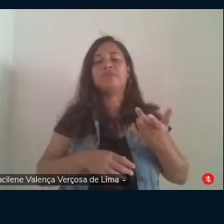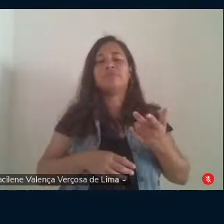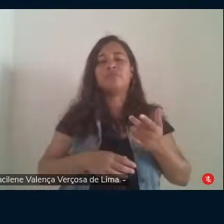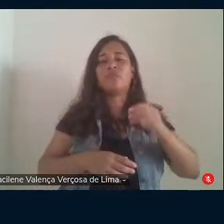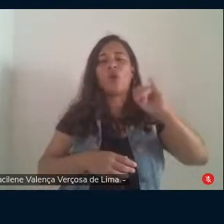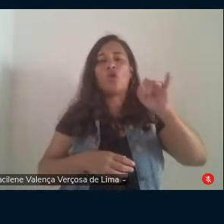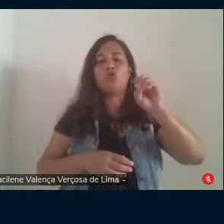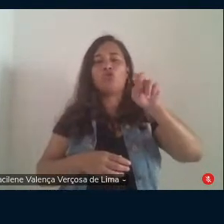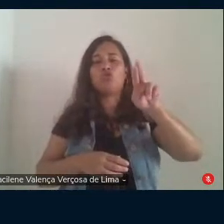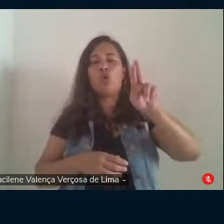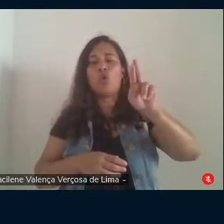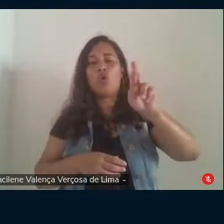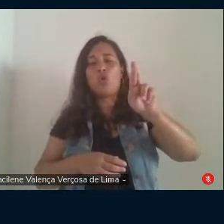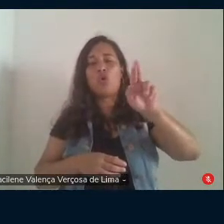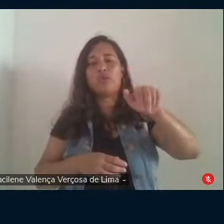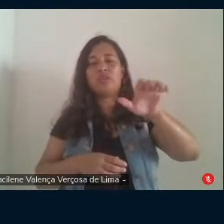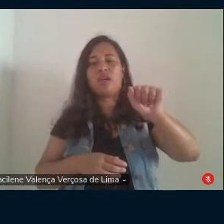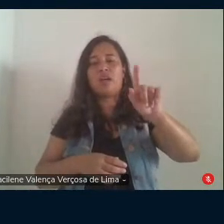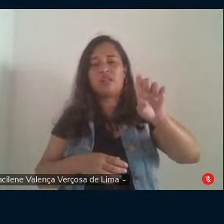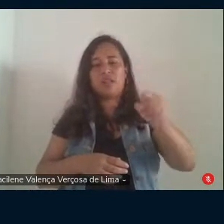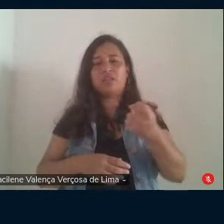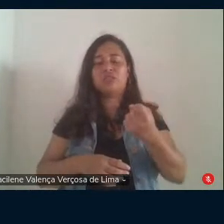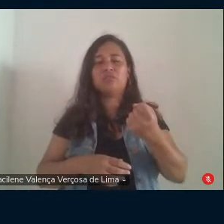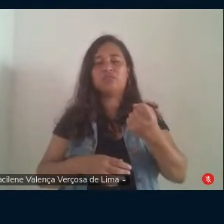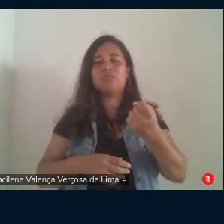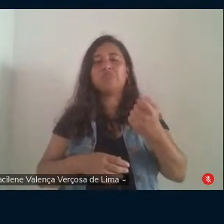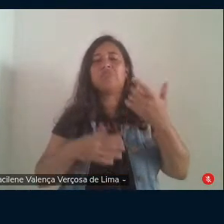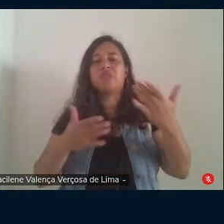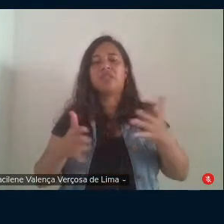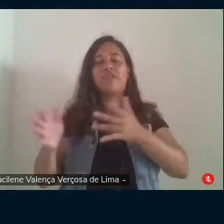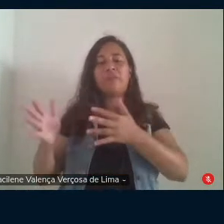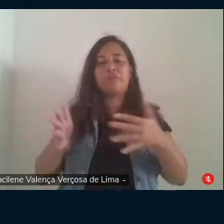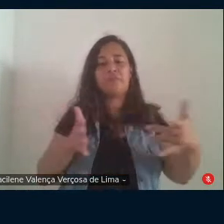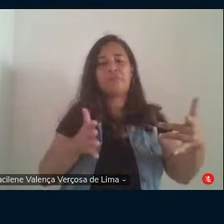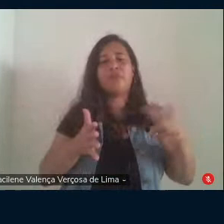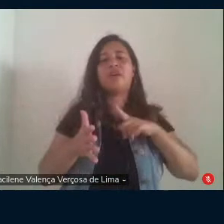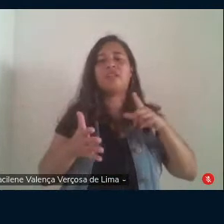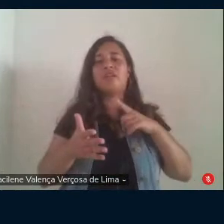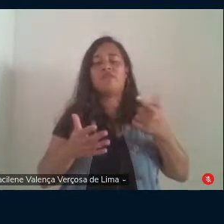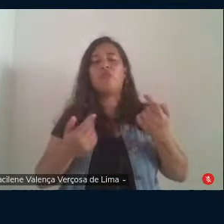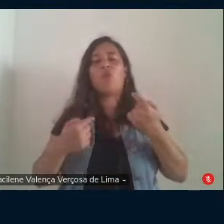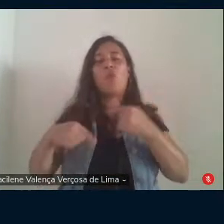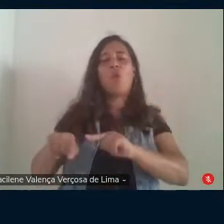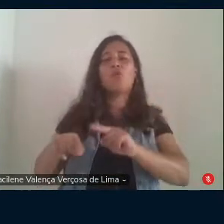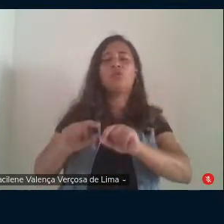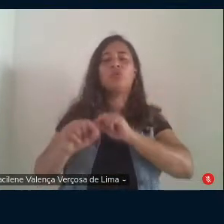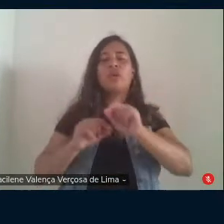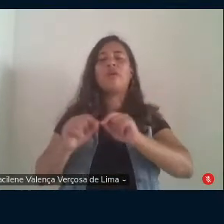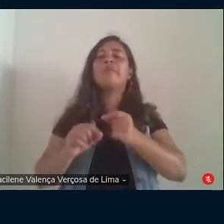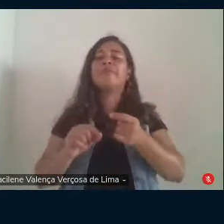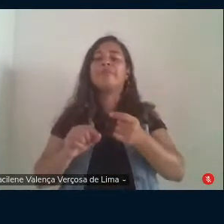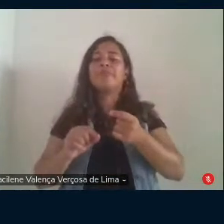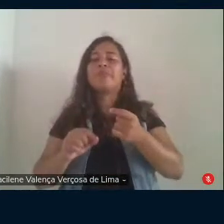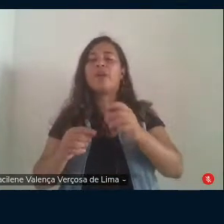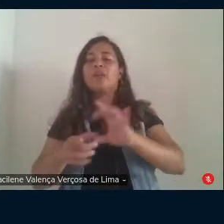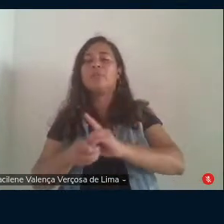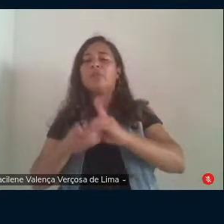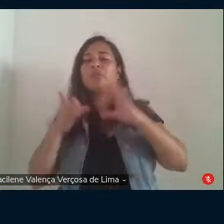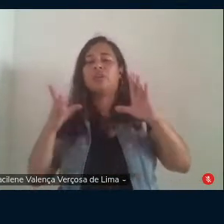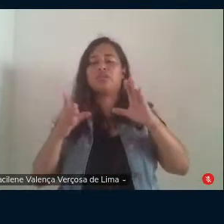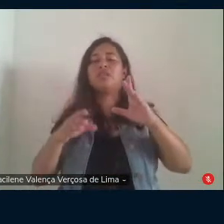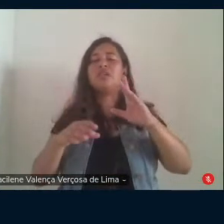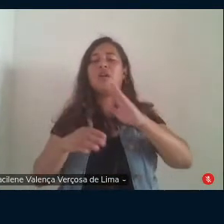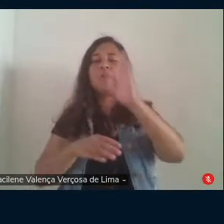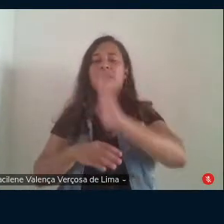identificadas por Jessé Souza como um momento em que o levante contra a democracia e contra a sociedade brasileira se fez